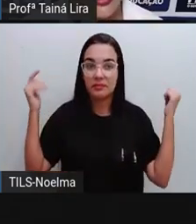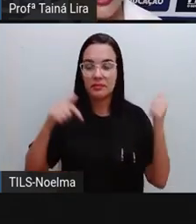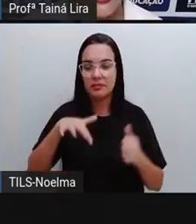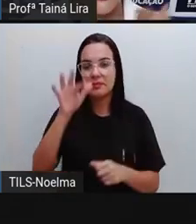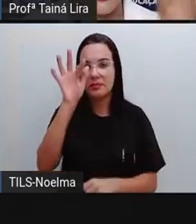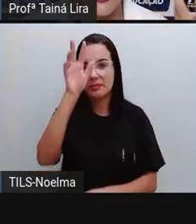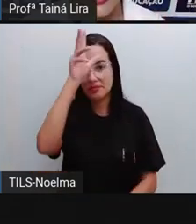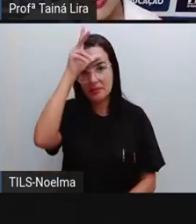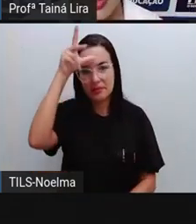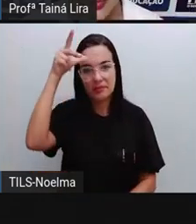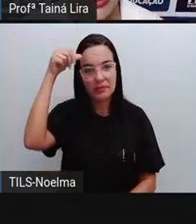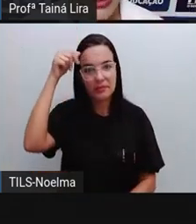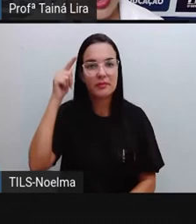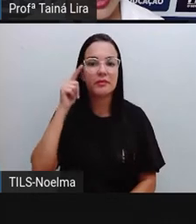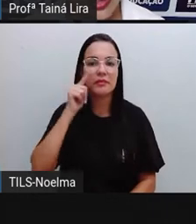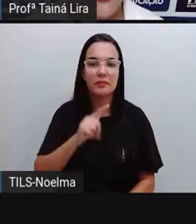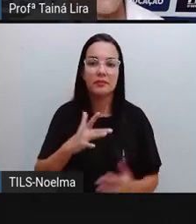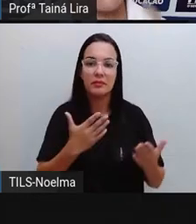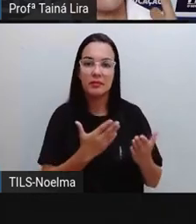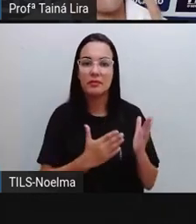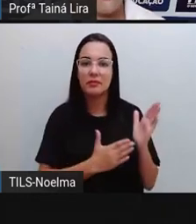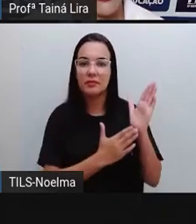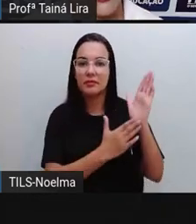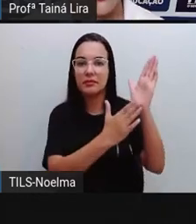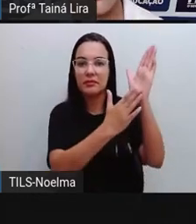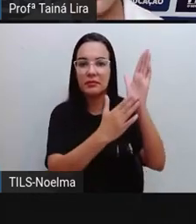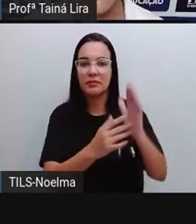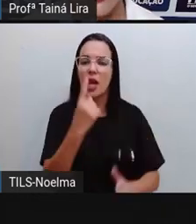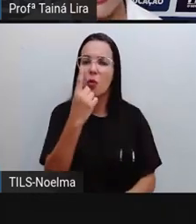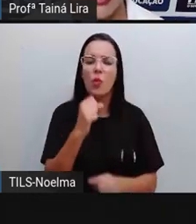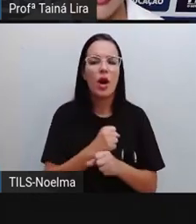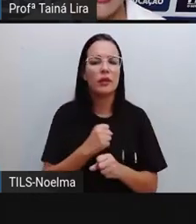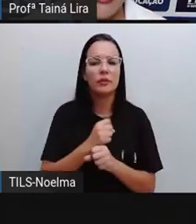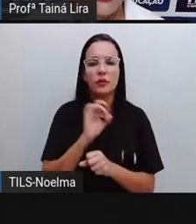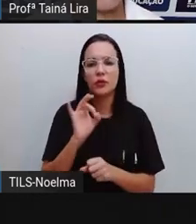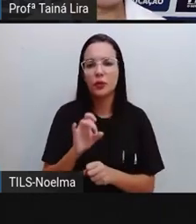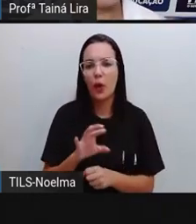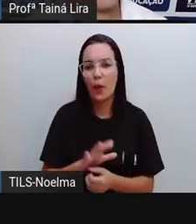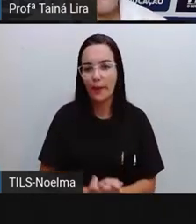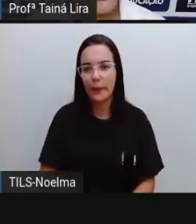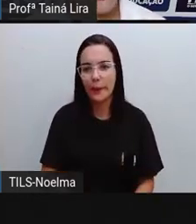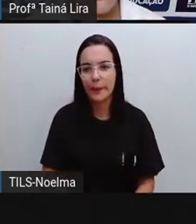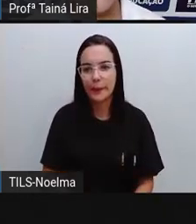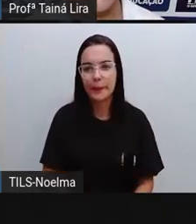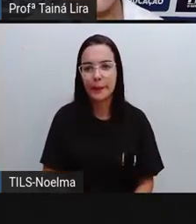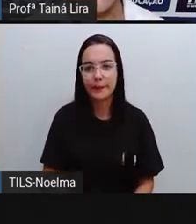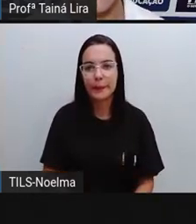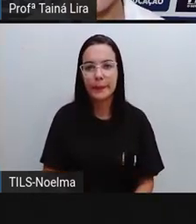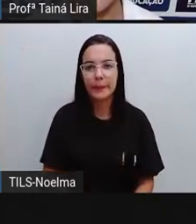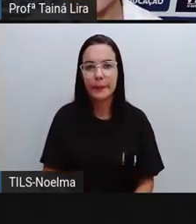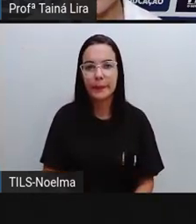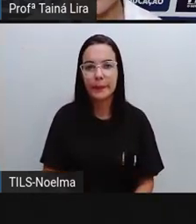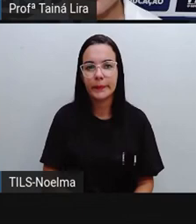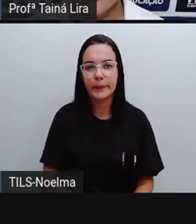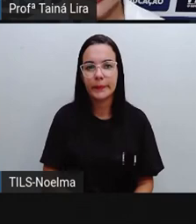de Feira. E aí ele ganhou essa homenagem, tá? Ficou aí entre 1944 e 1945.